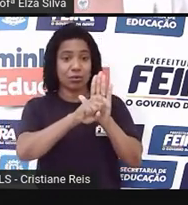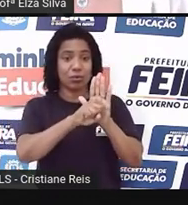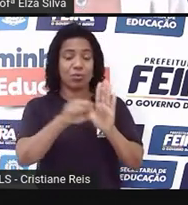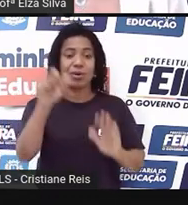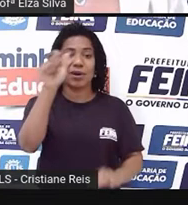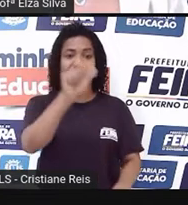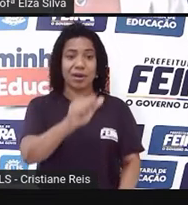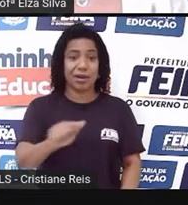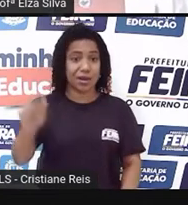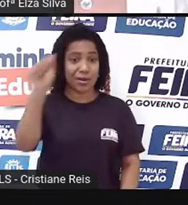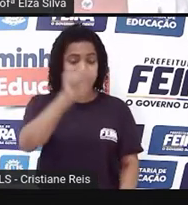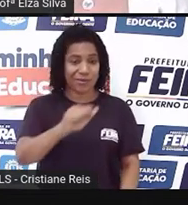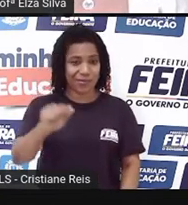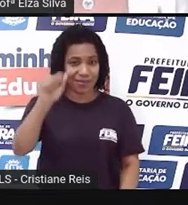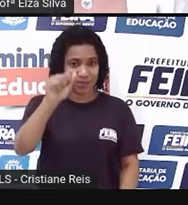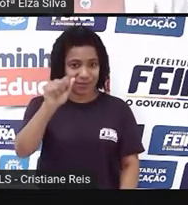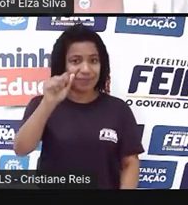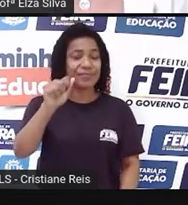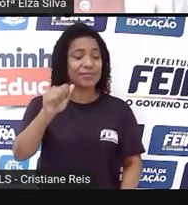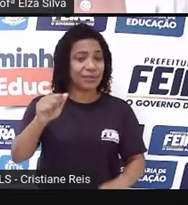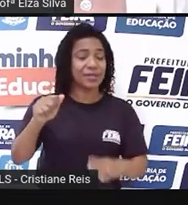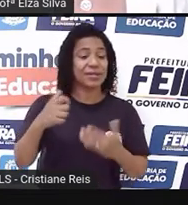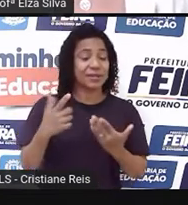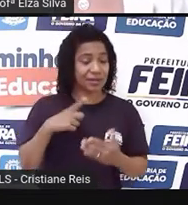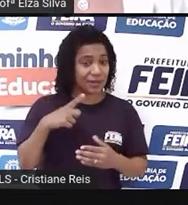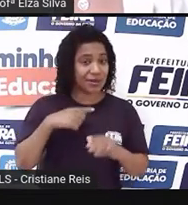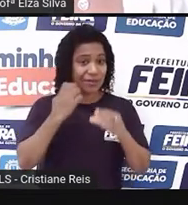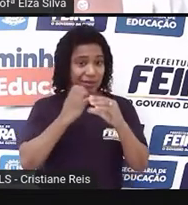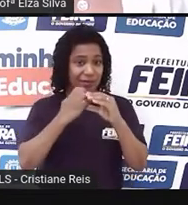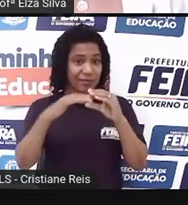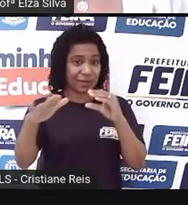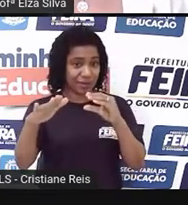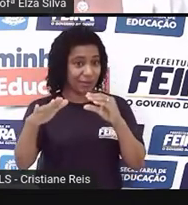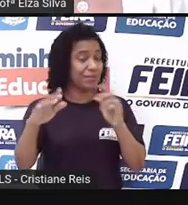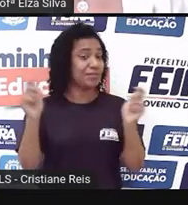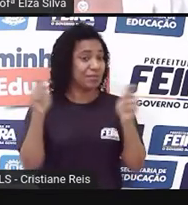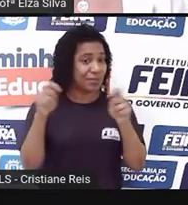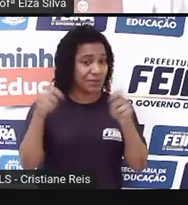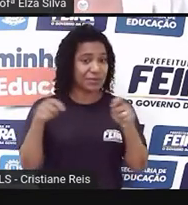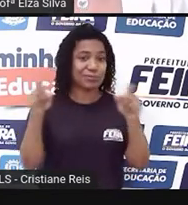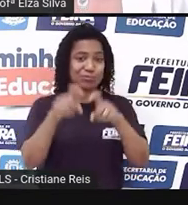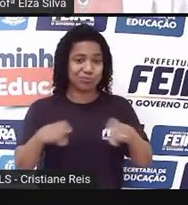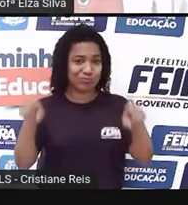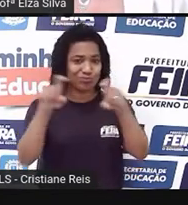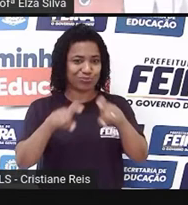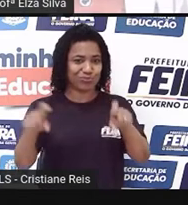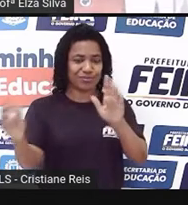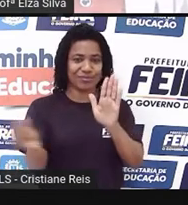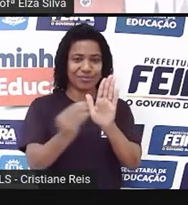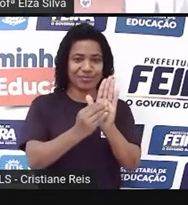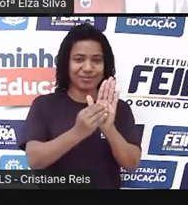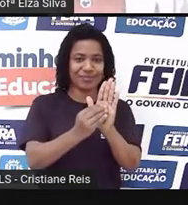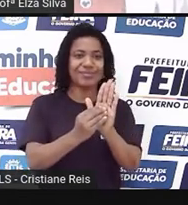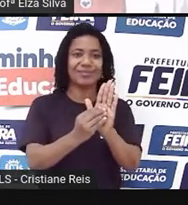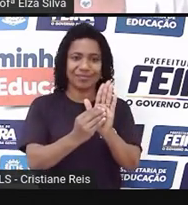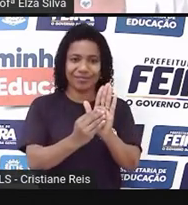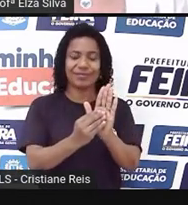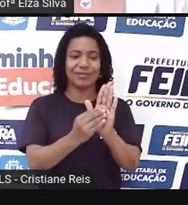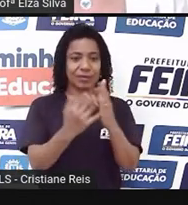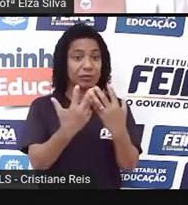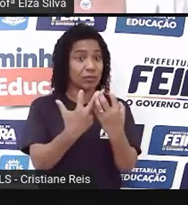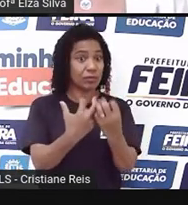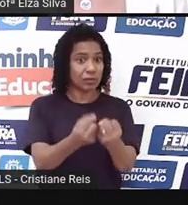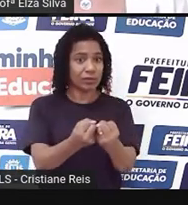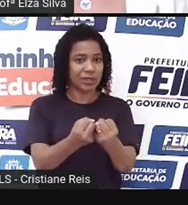para que o endereço de e-mail seja identificado pelo sistema computacional. Aqui nós colocamos